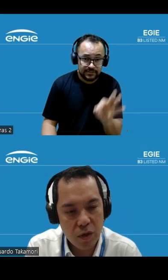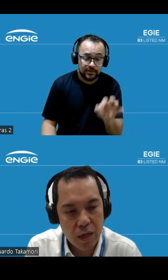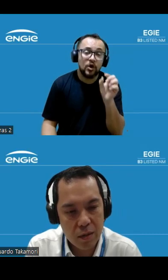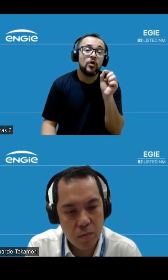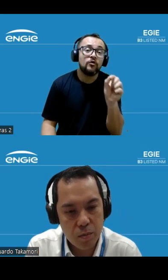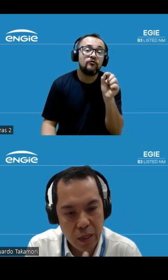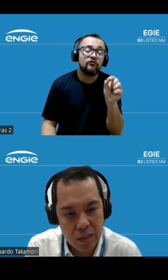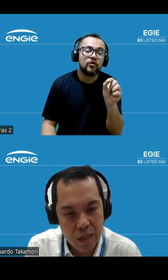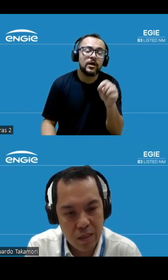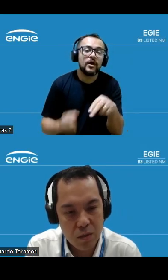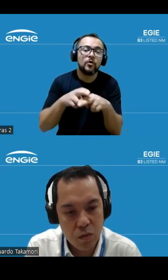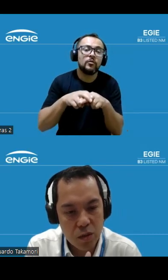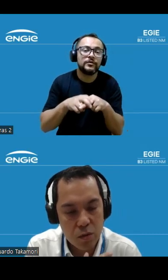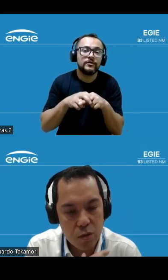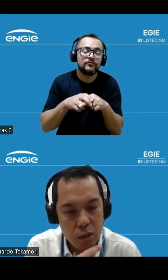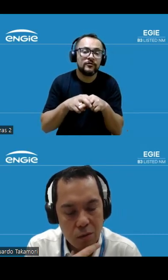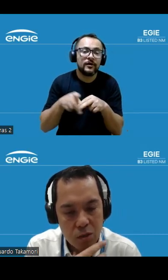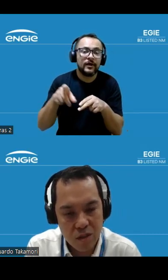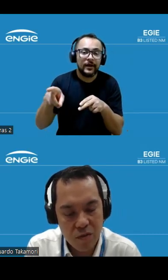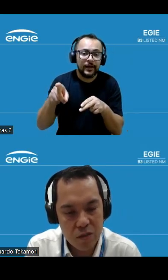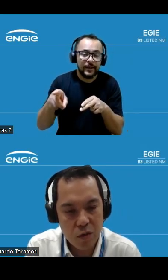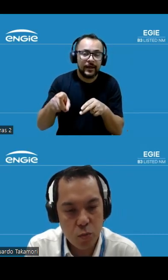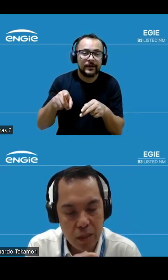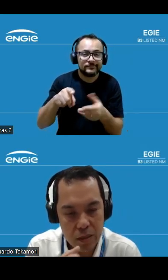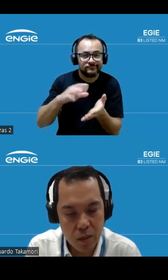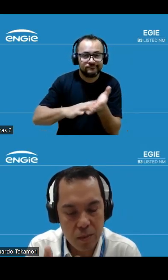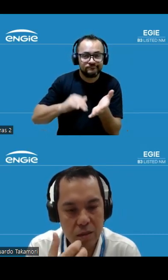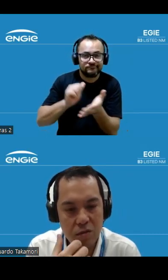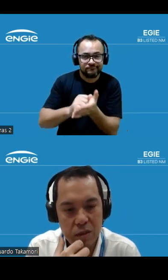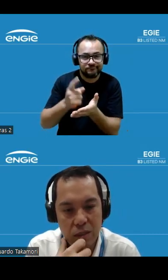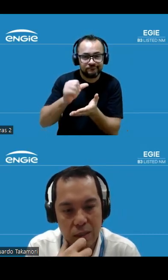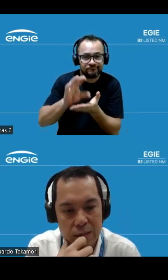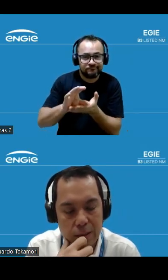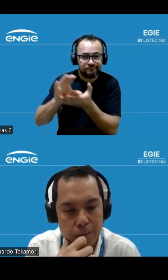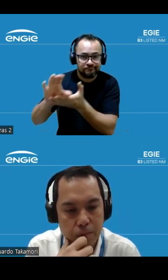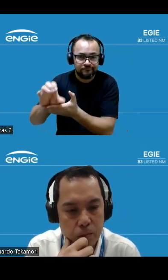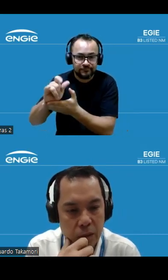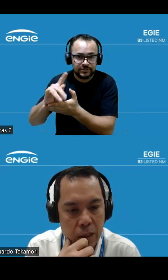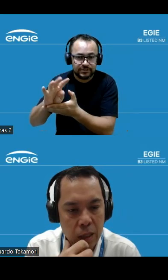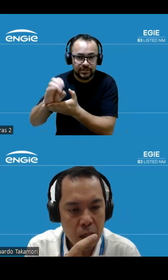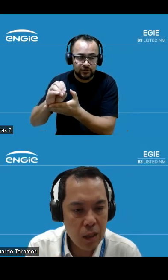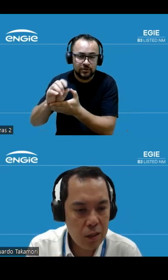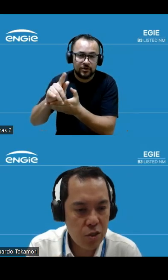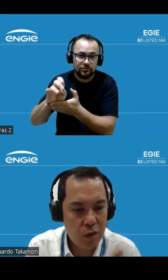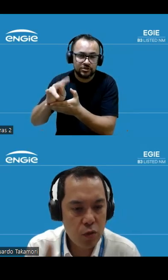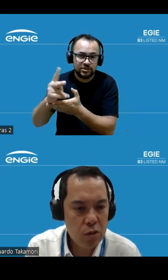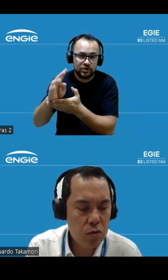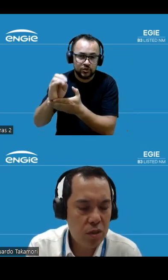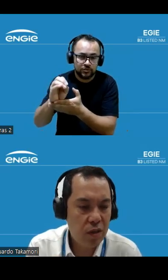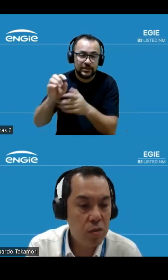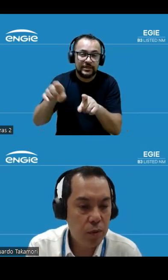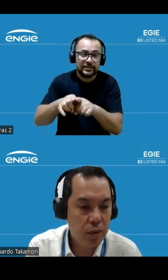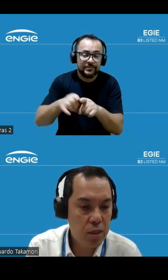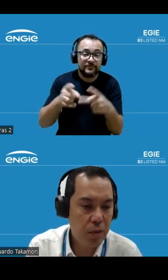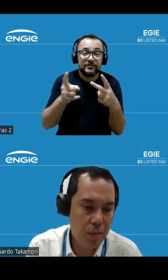justificado por essa indenização de Souto Agostinho, que já está em fase final de operação, mas teve essa indenização. E tiveram dois